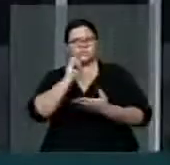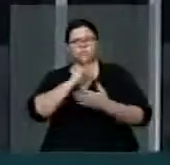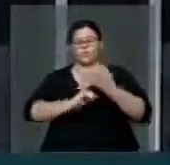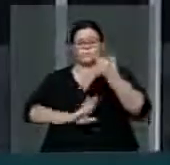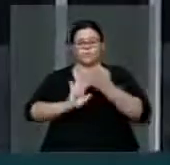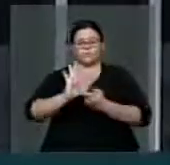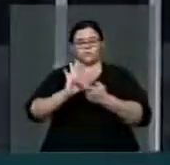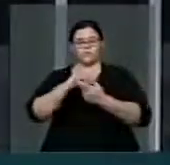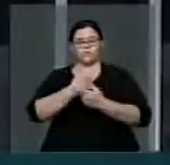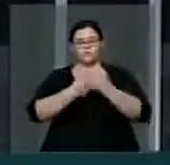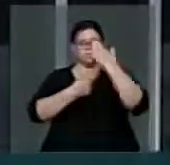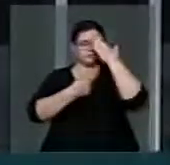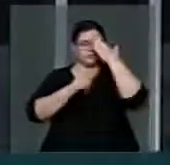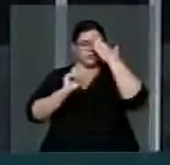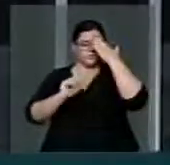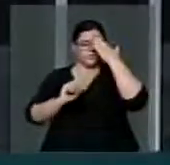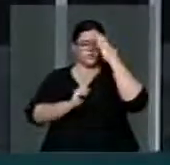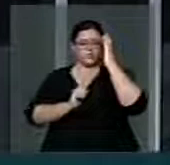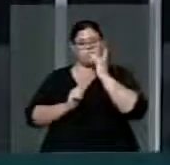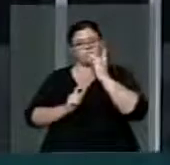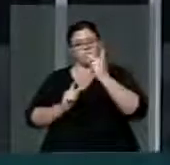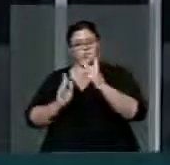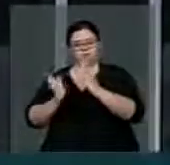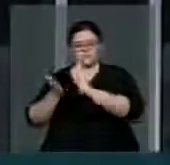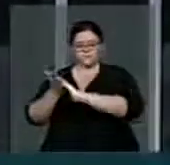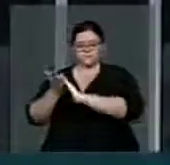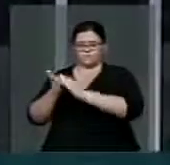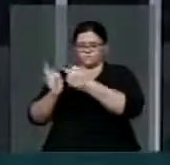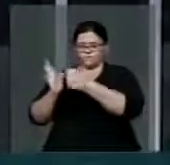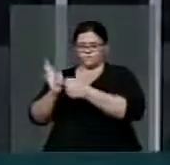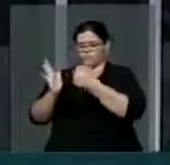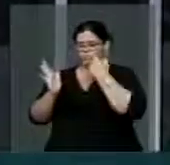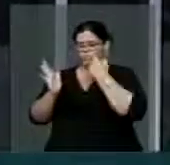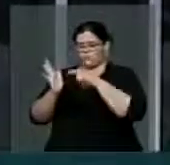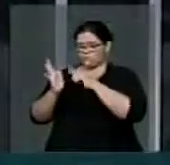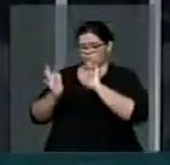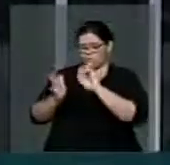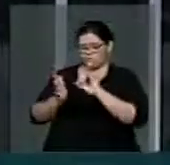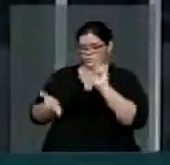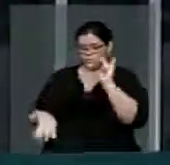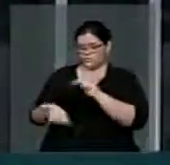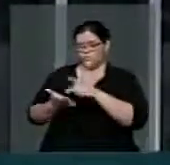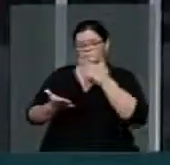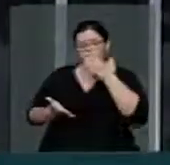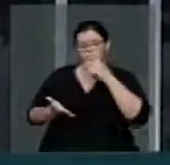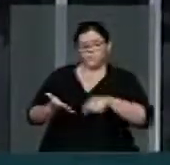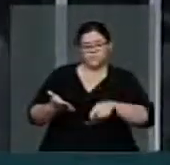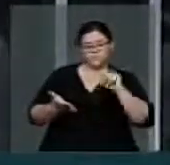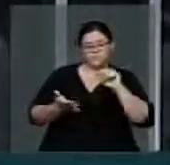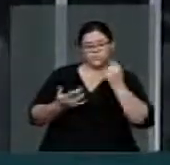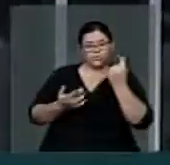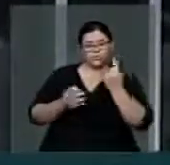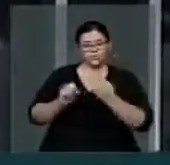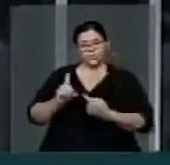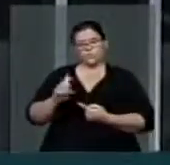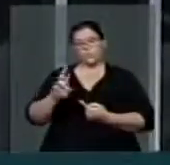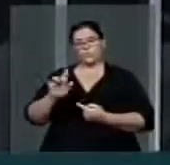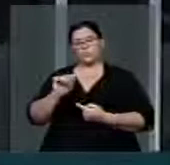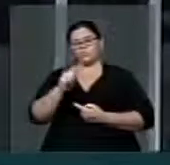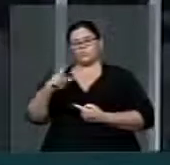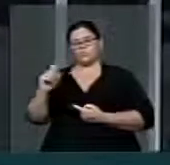ao que sabemos, está dito, a ser realizado preferencialmente por um órgão público